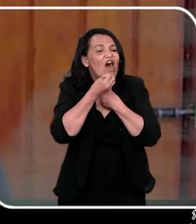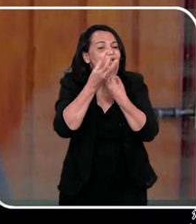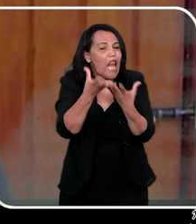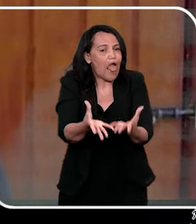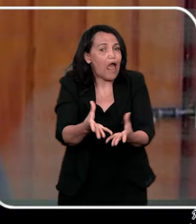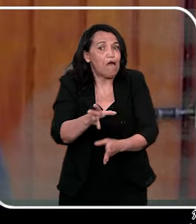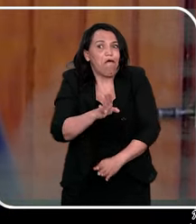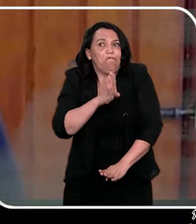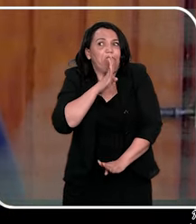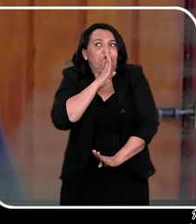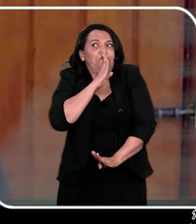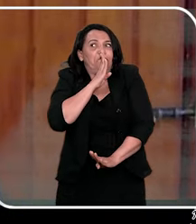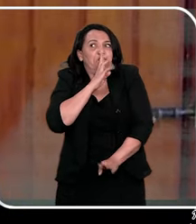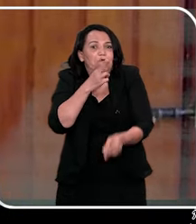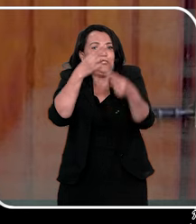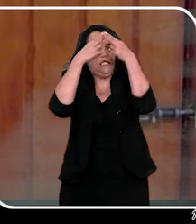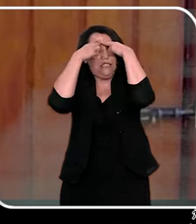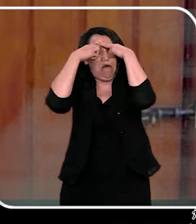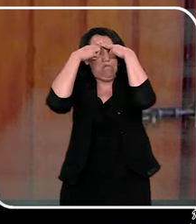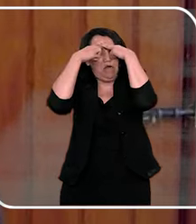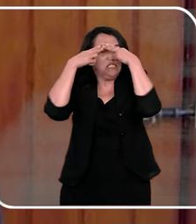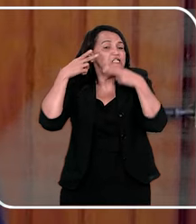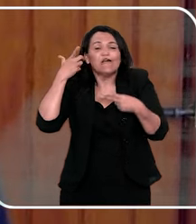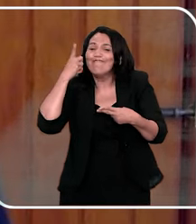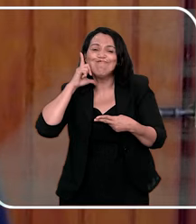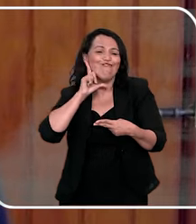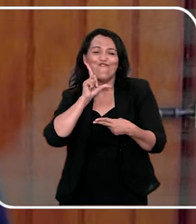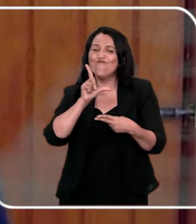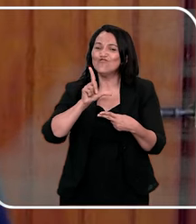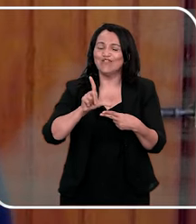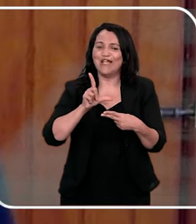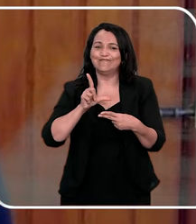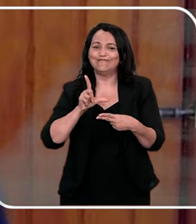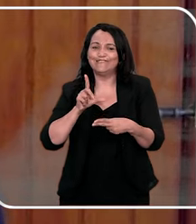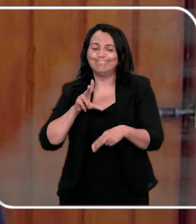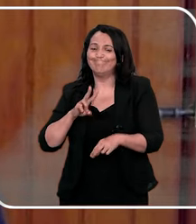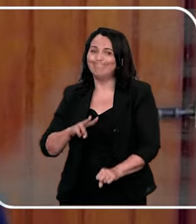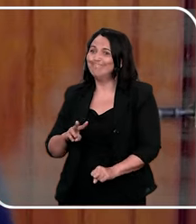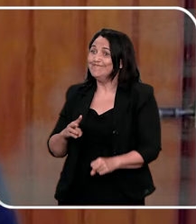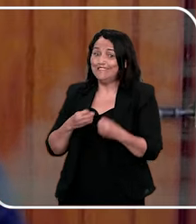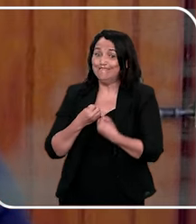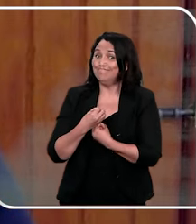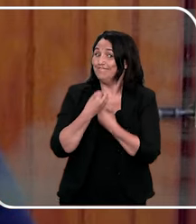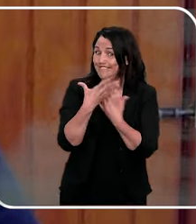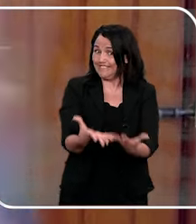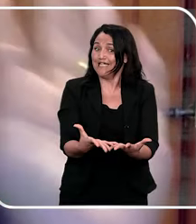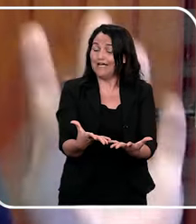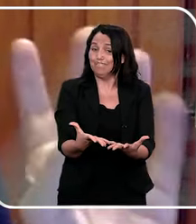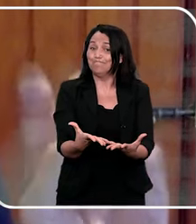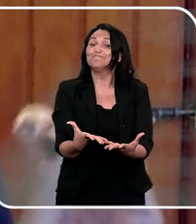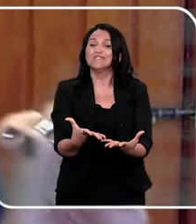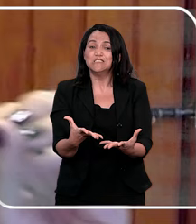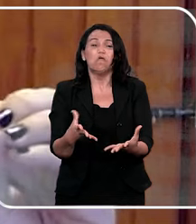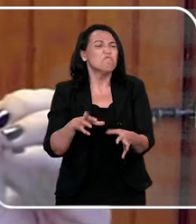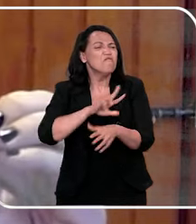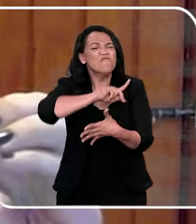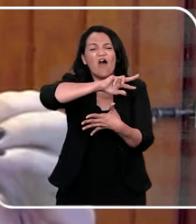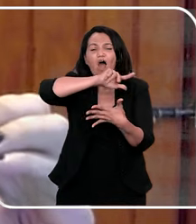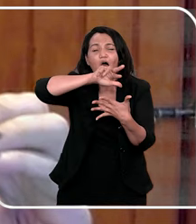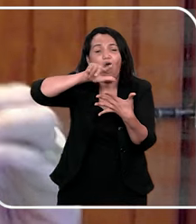afetada, a gente tem a questão do congelamento, em questões de trauma, que a gente não consegue reagir, e aí vai longe,